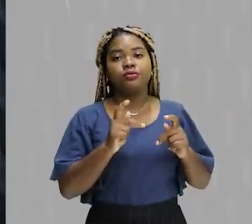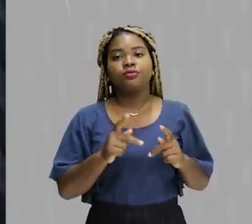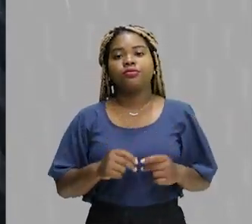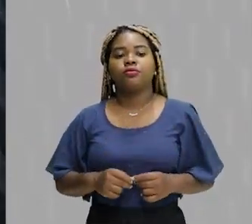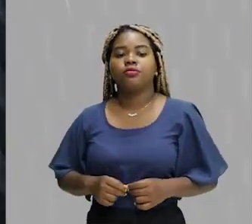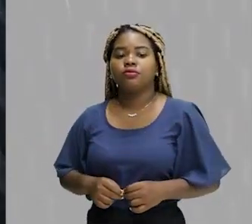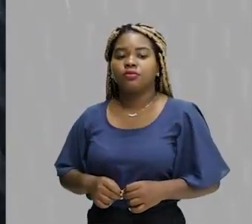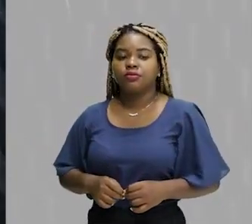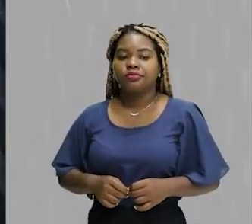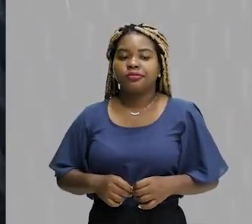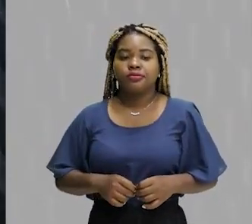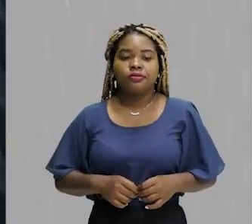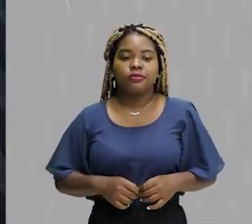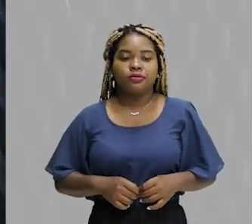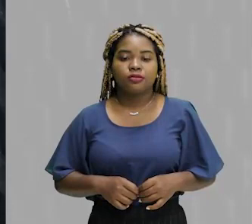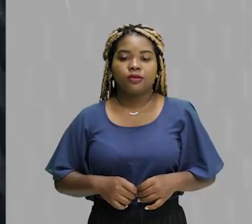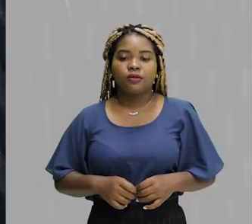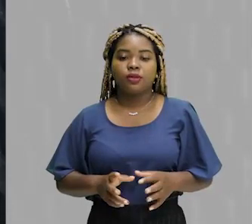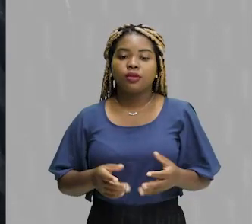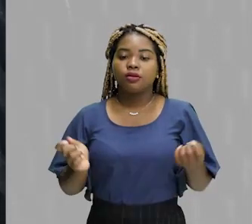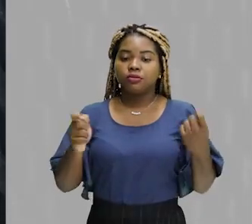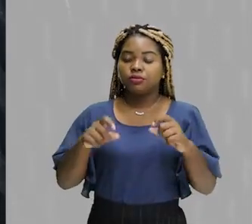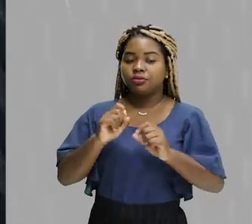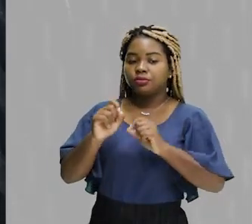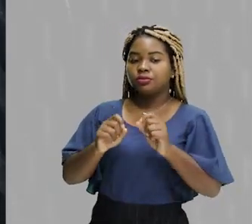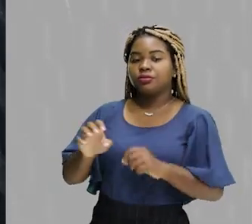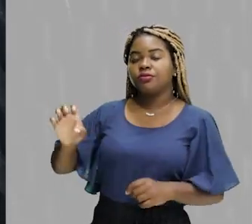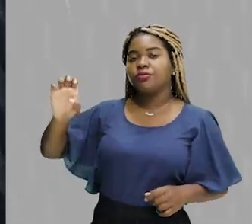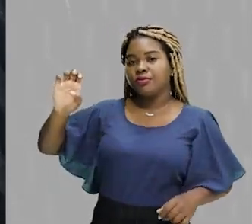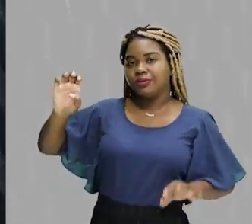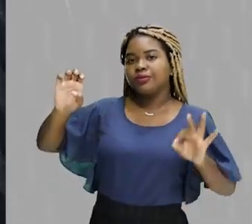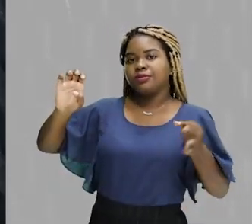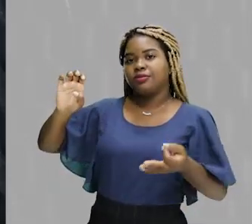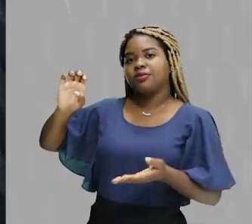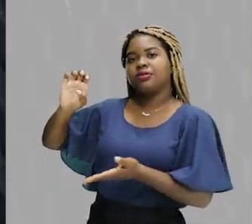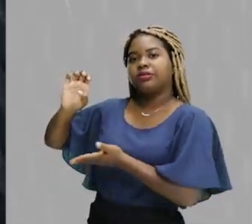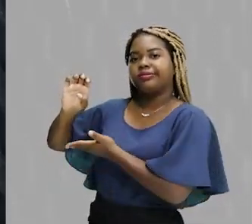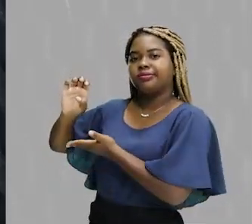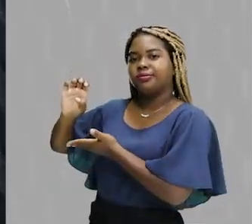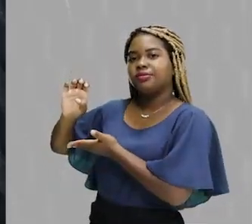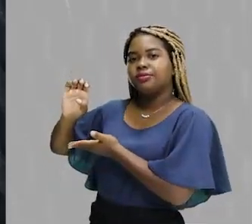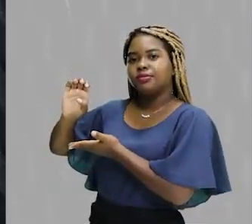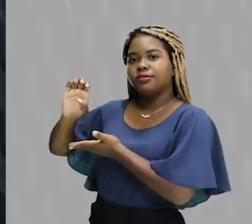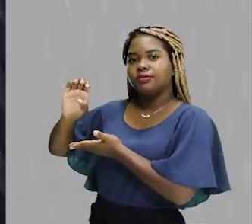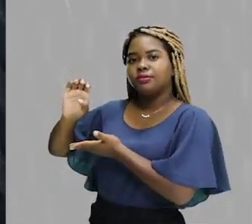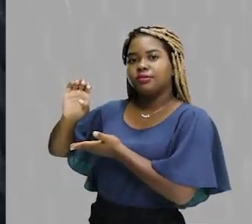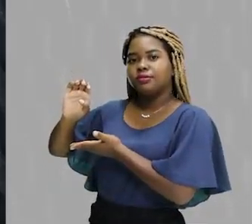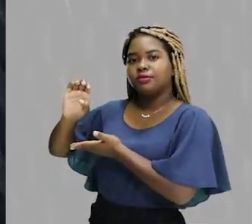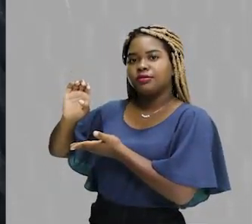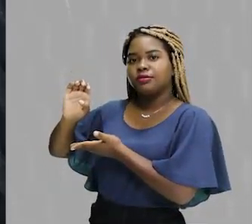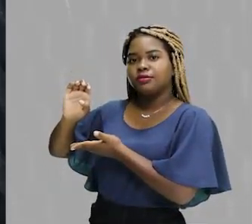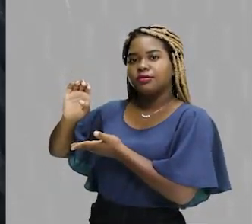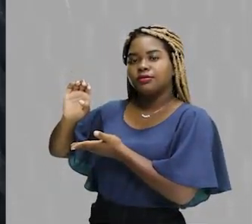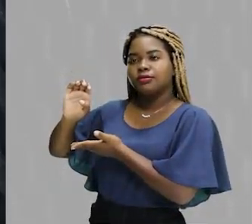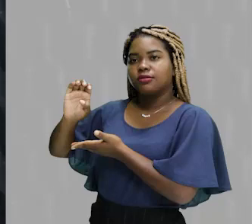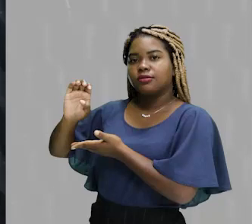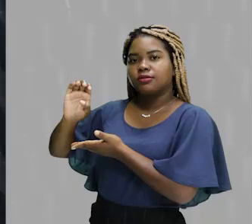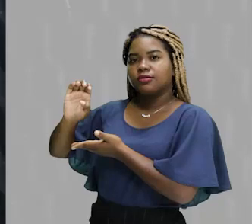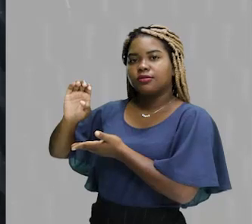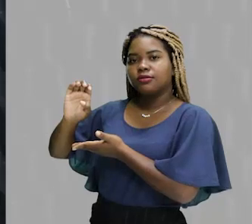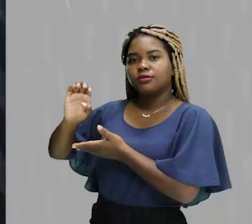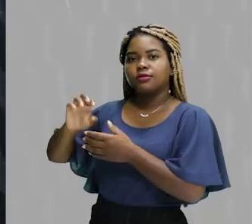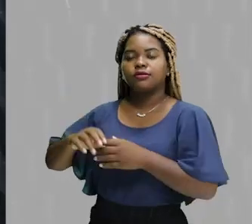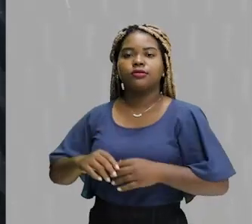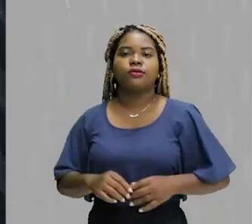aqui vai nos restar, obviamente, a possibilidade de marcar a letra E como a possibilidade de resposta e a possibilidade de